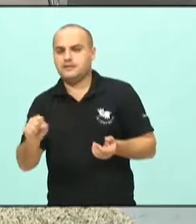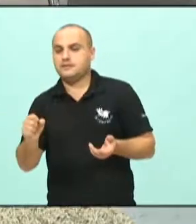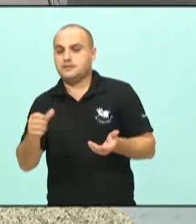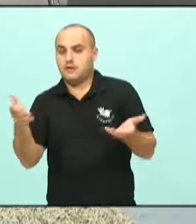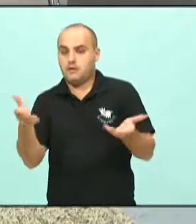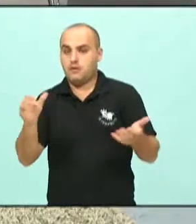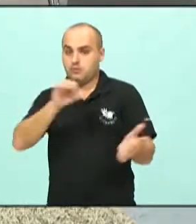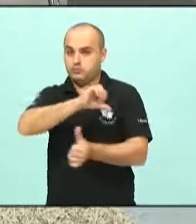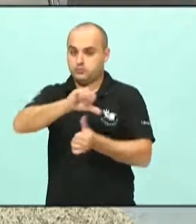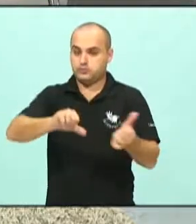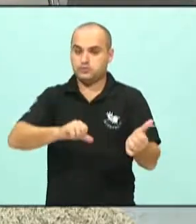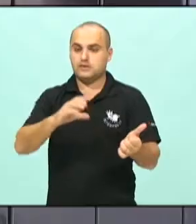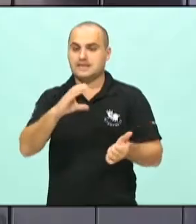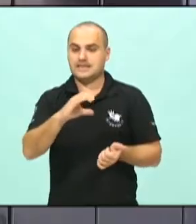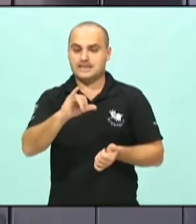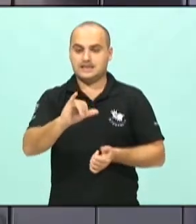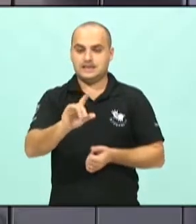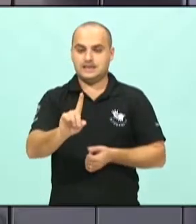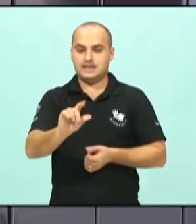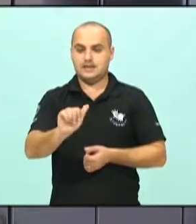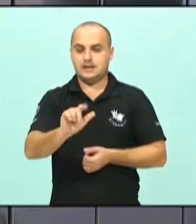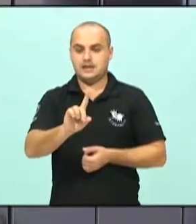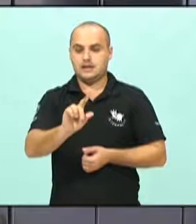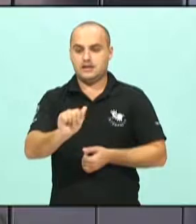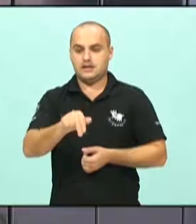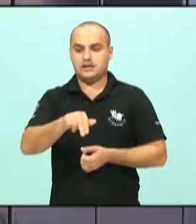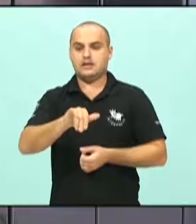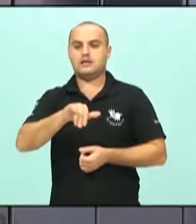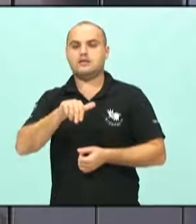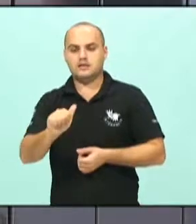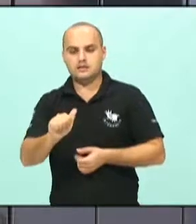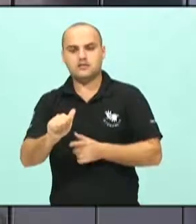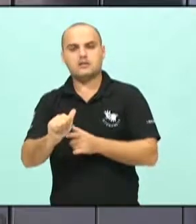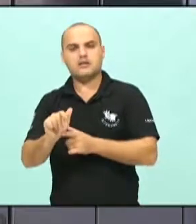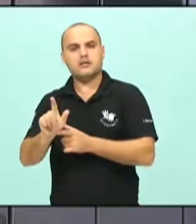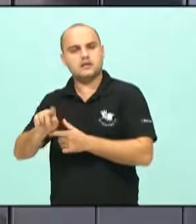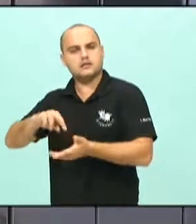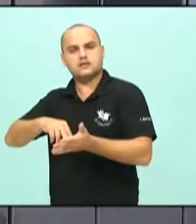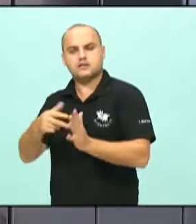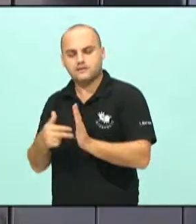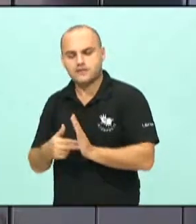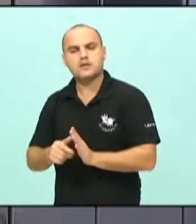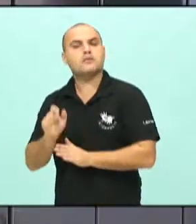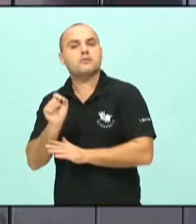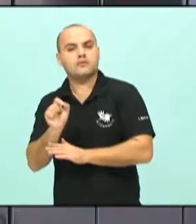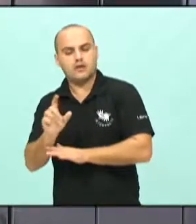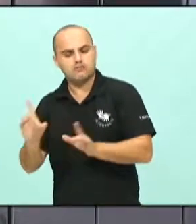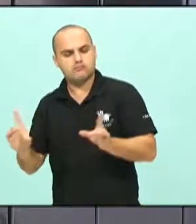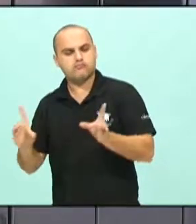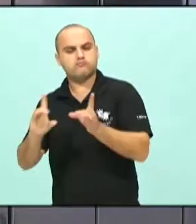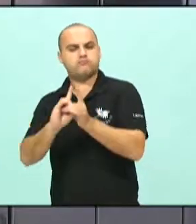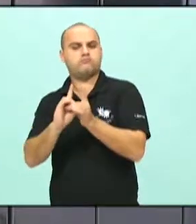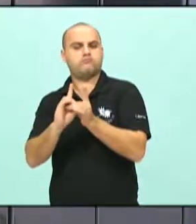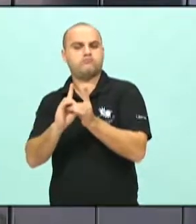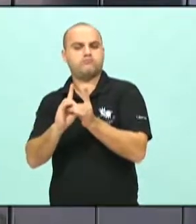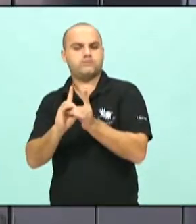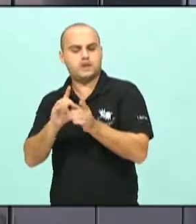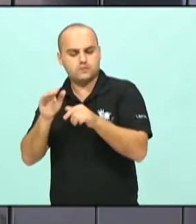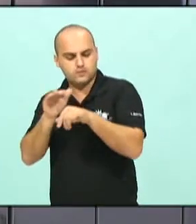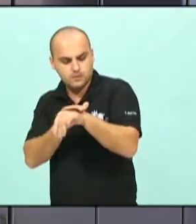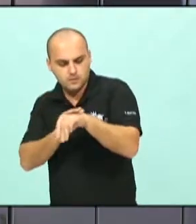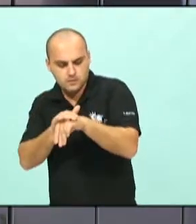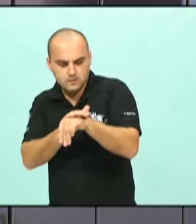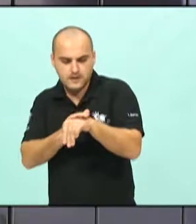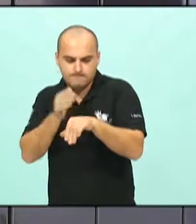Cidadania 23, é fruto de toda essa conversa e uma conversa bastante democrática, participativa e que